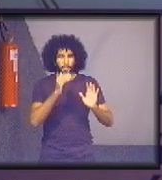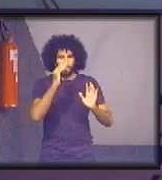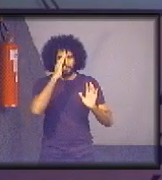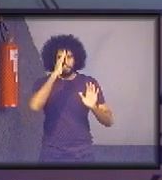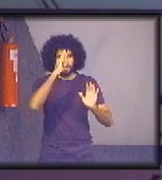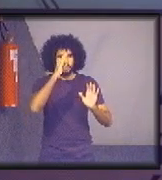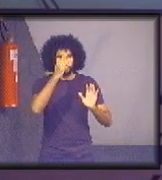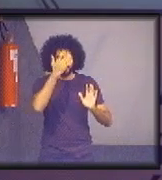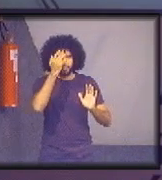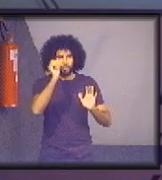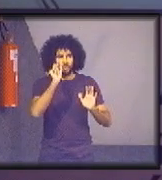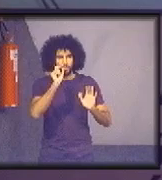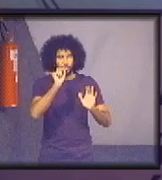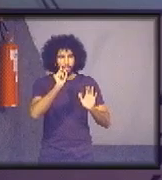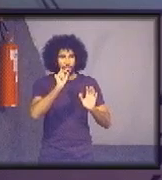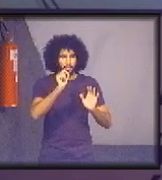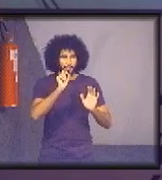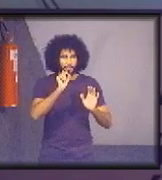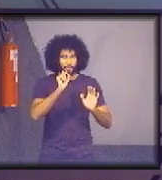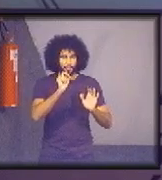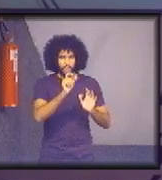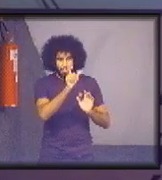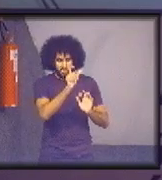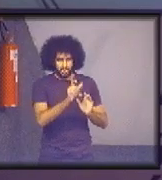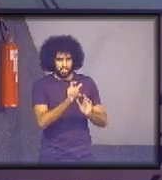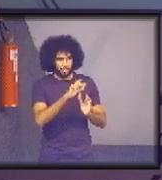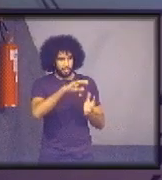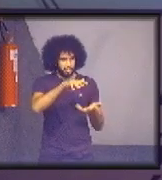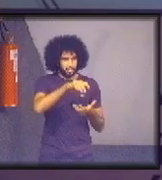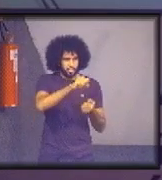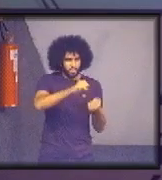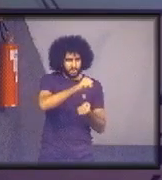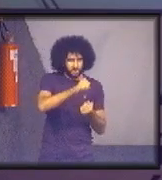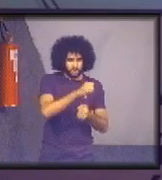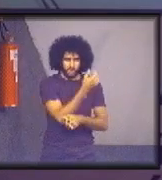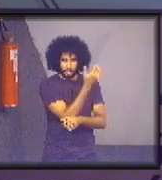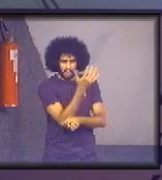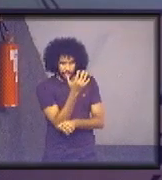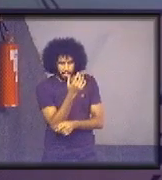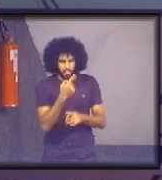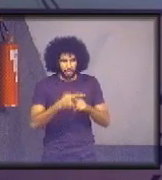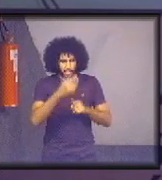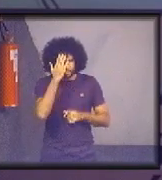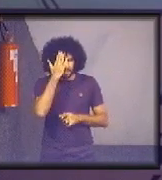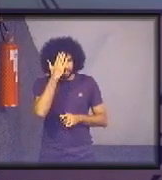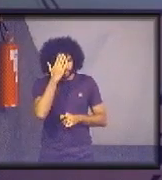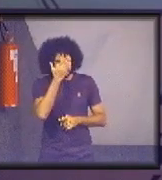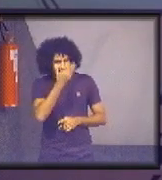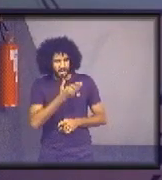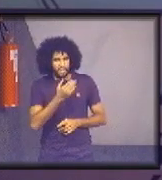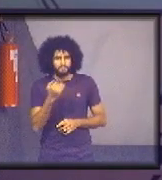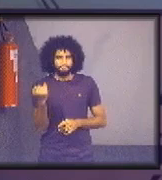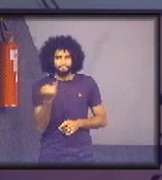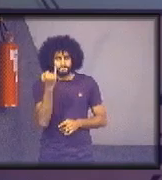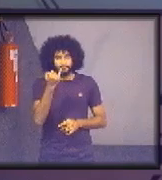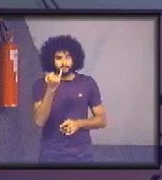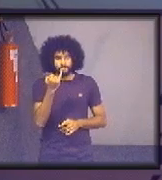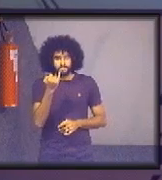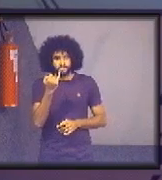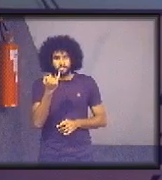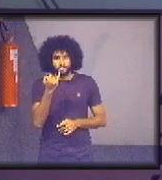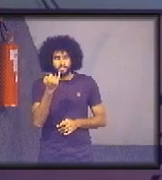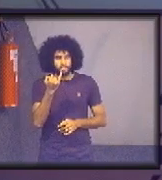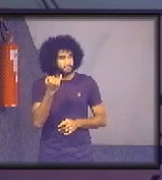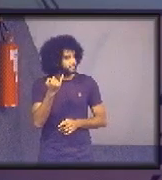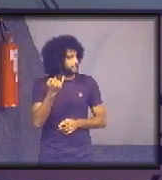sentido? Em sentido ambiental, porque é um projeto que nós sabemos de todos os benefícios, que é a importância que as árvores têm para o